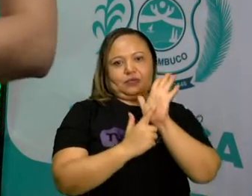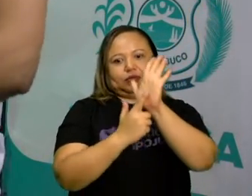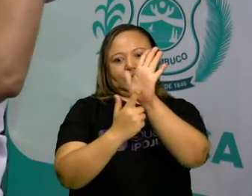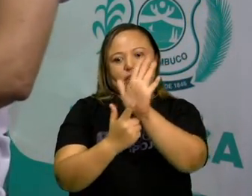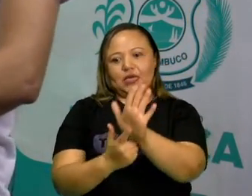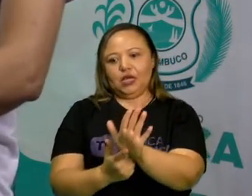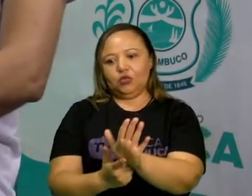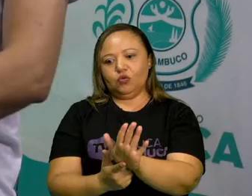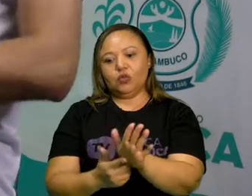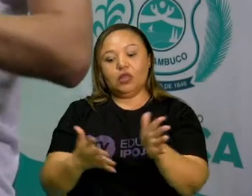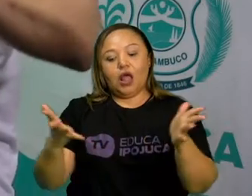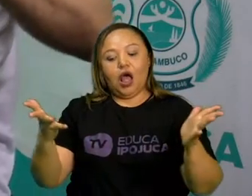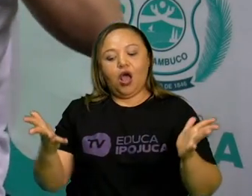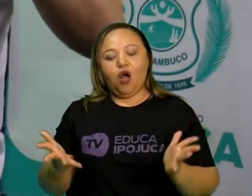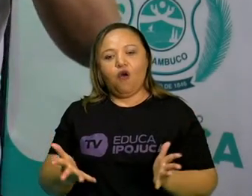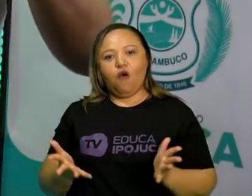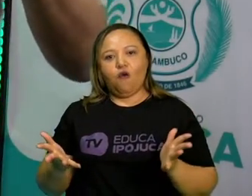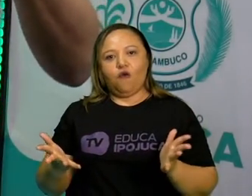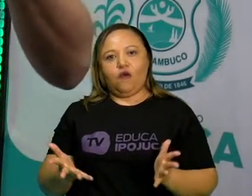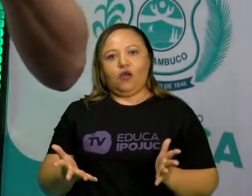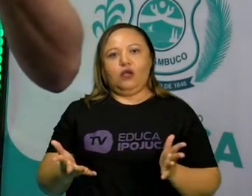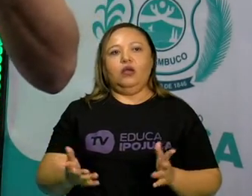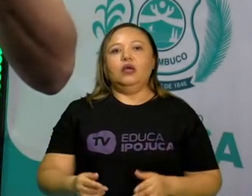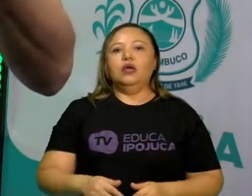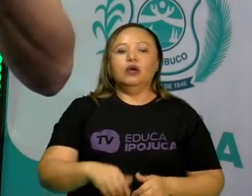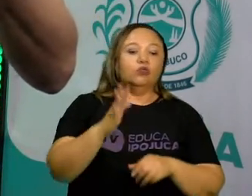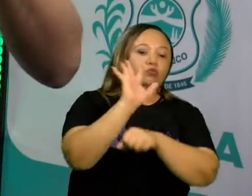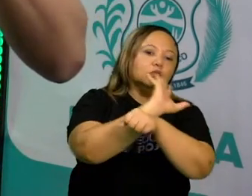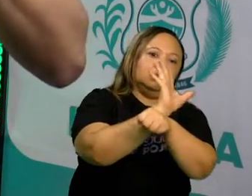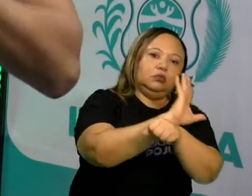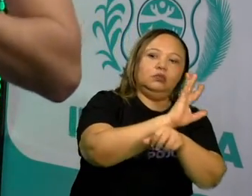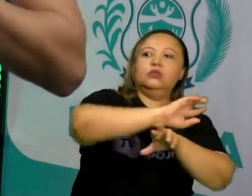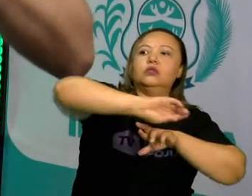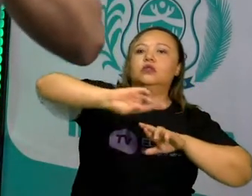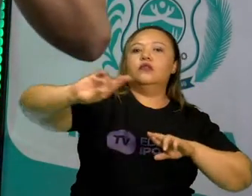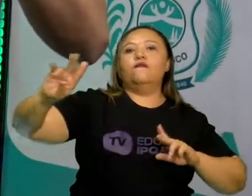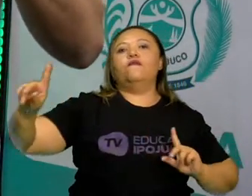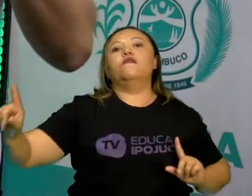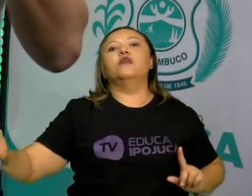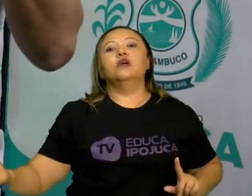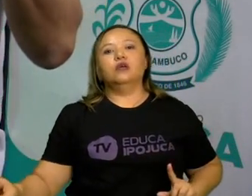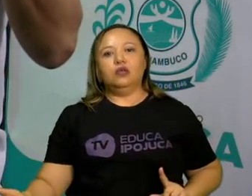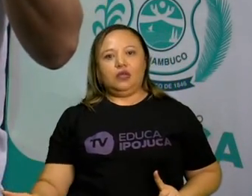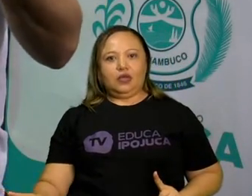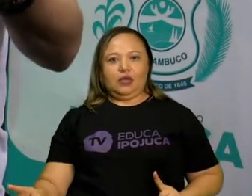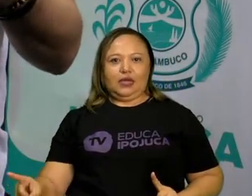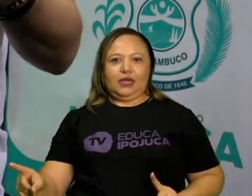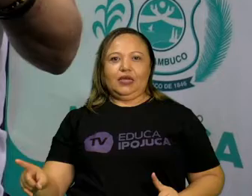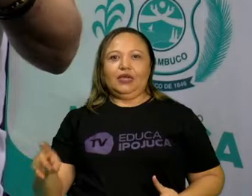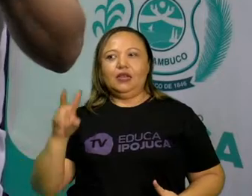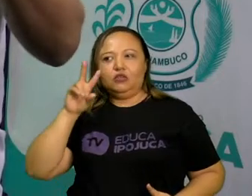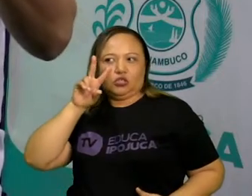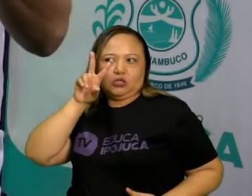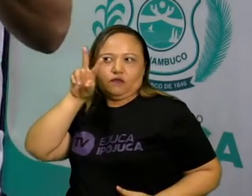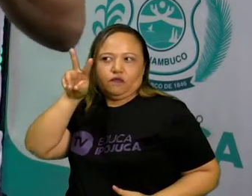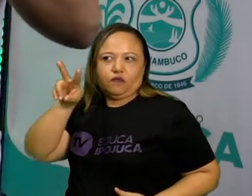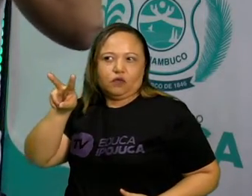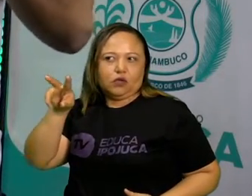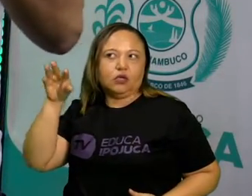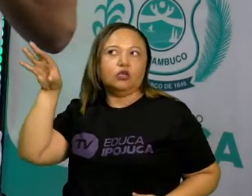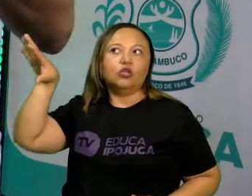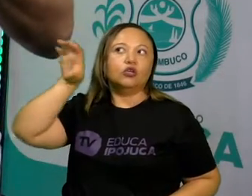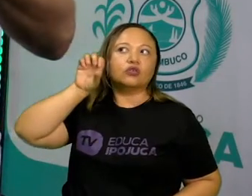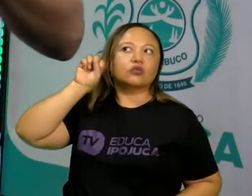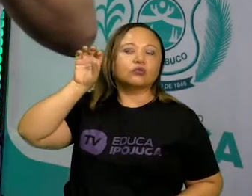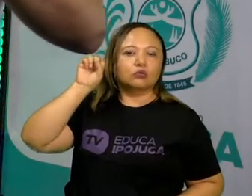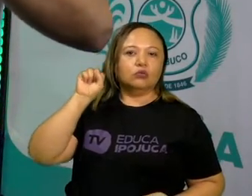Ah, professor, e o cinema? O cinema é outra coisa. O cinema é audiovisual. O cinema,